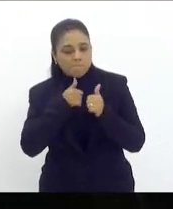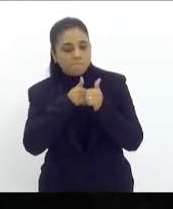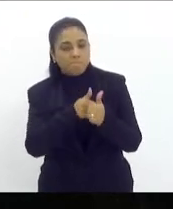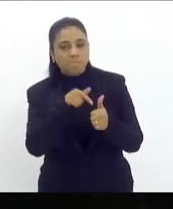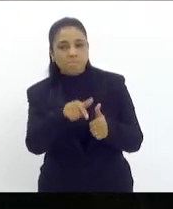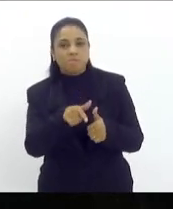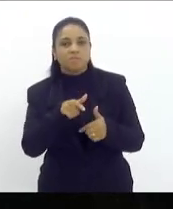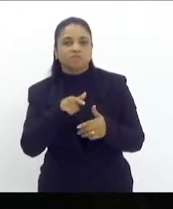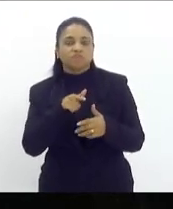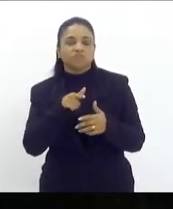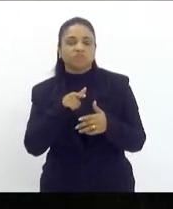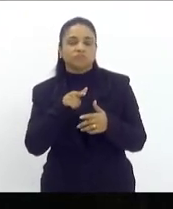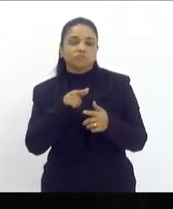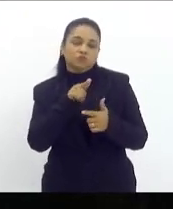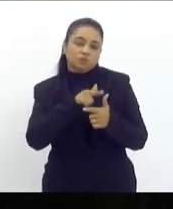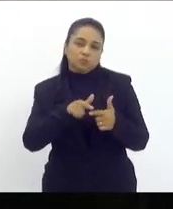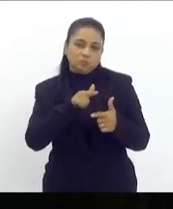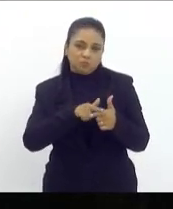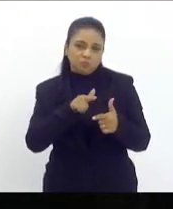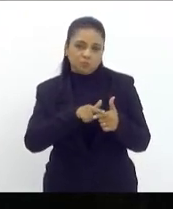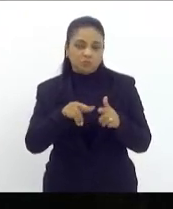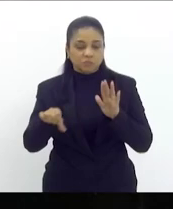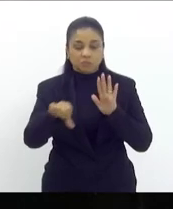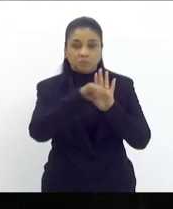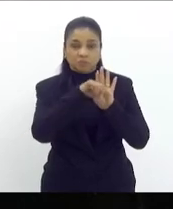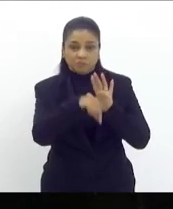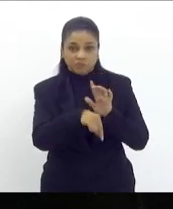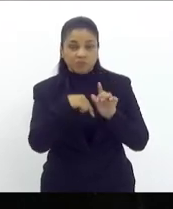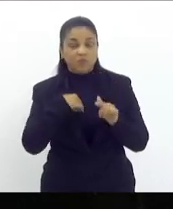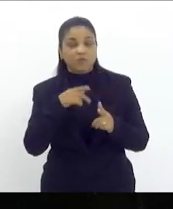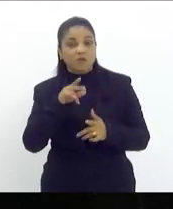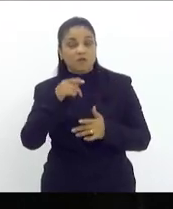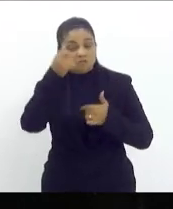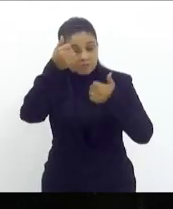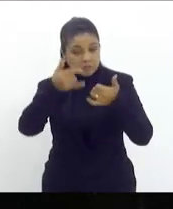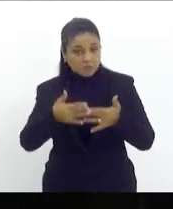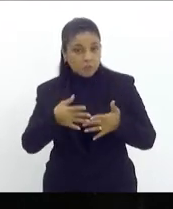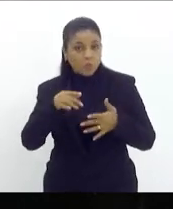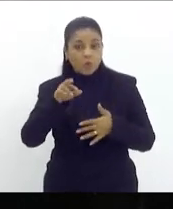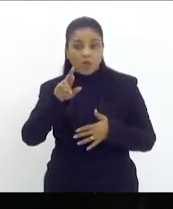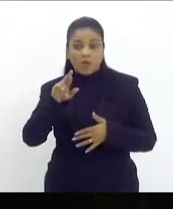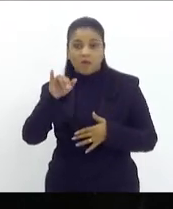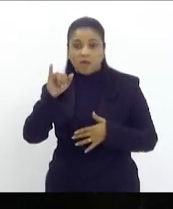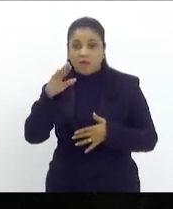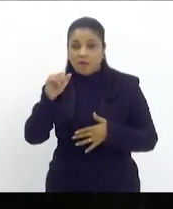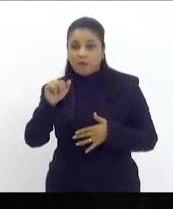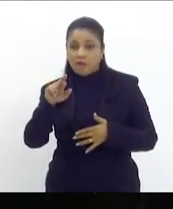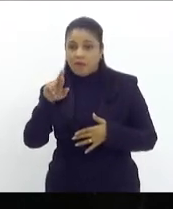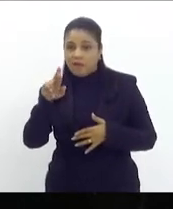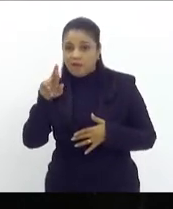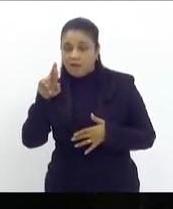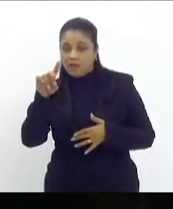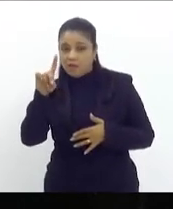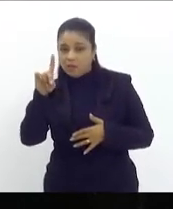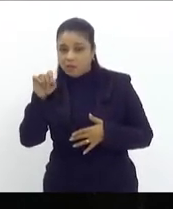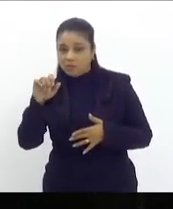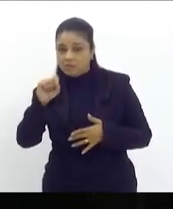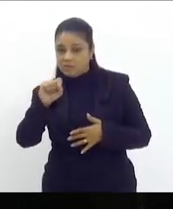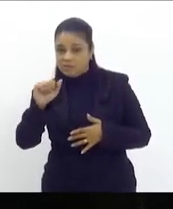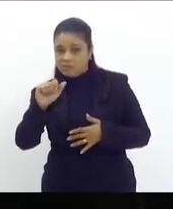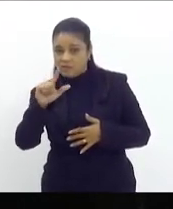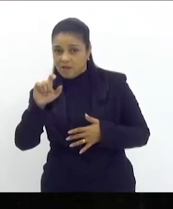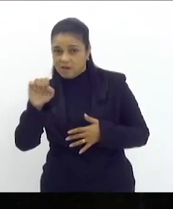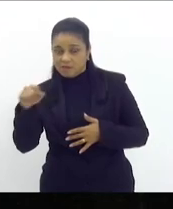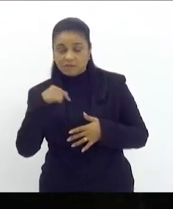criminosas quando ela falou do Ricardo Salles ela apontou o que a sociedade brasileira quer